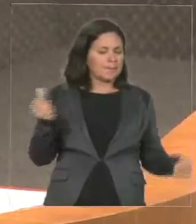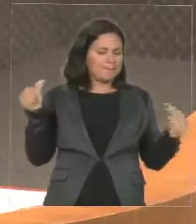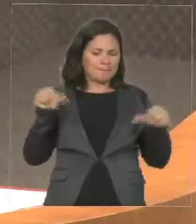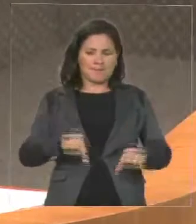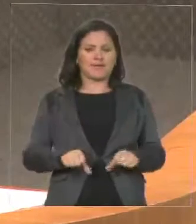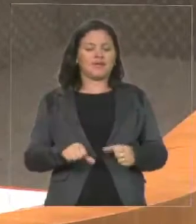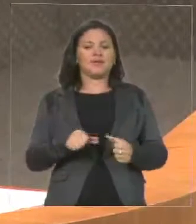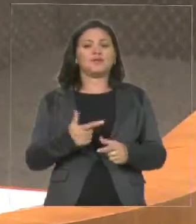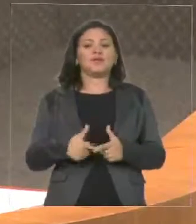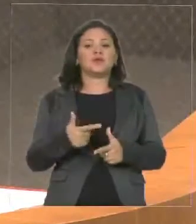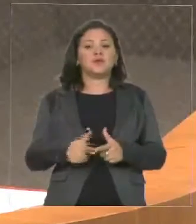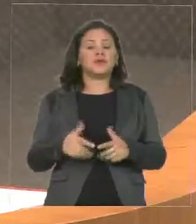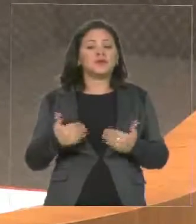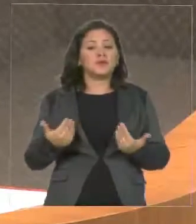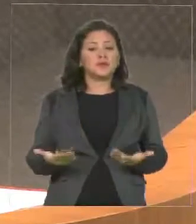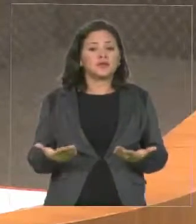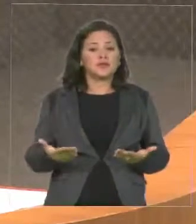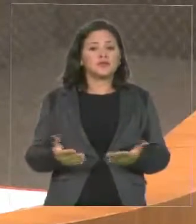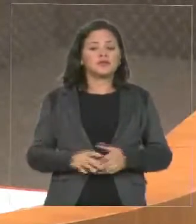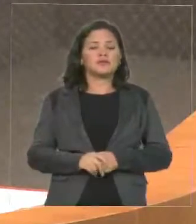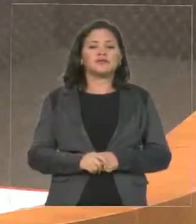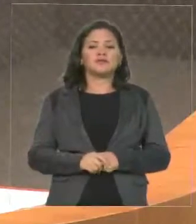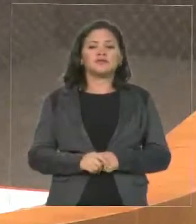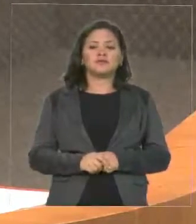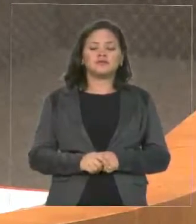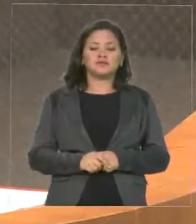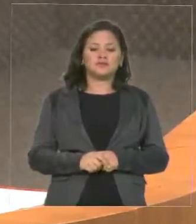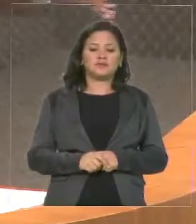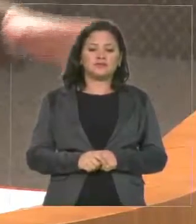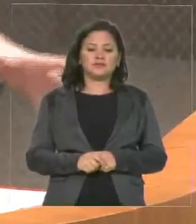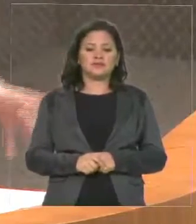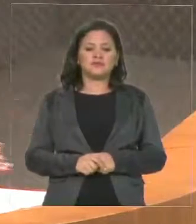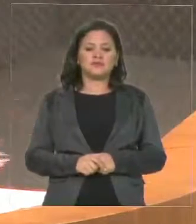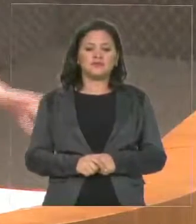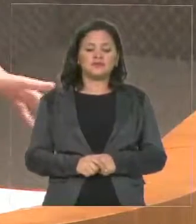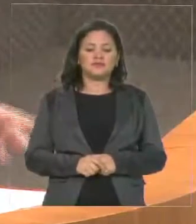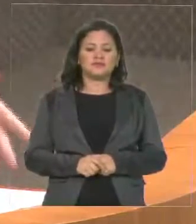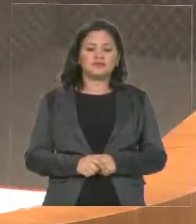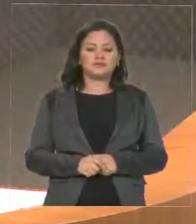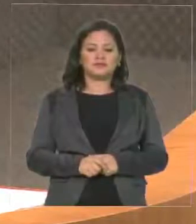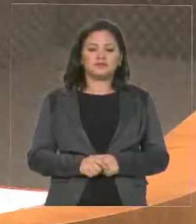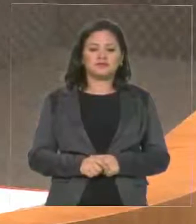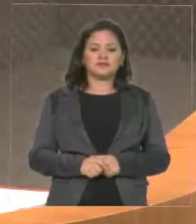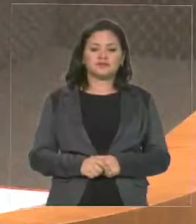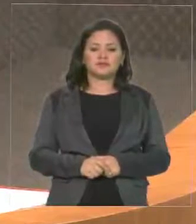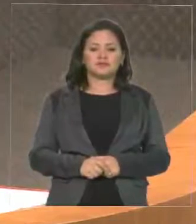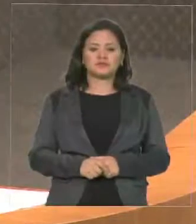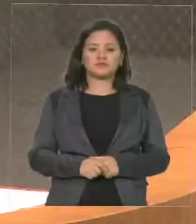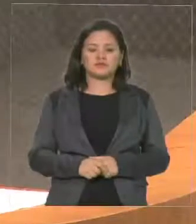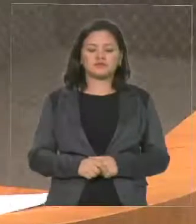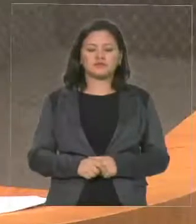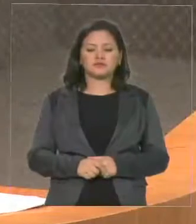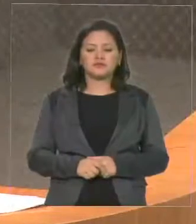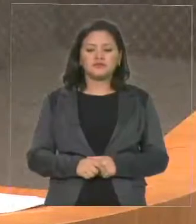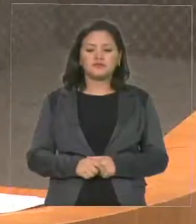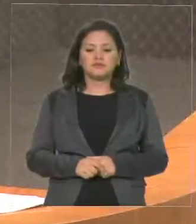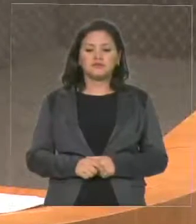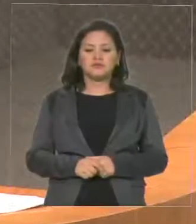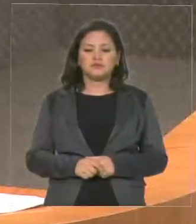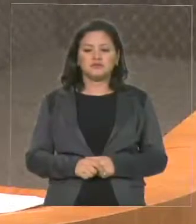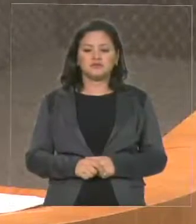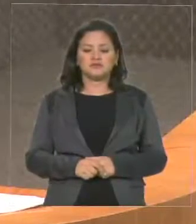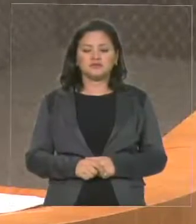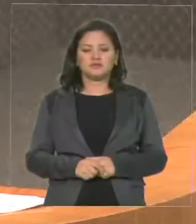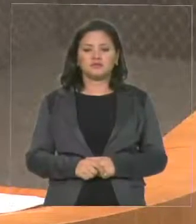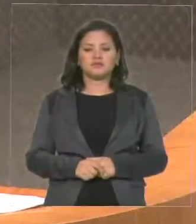os hospitais deixados? O nosso sistema de saúde, perdão. A MC,